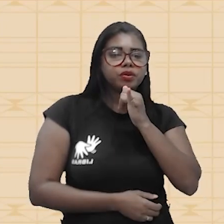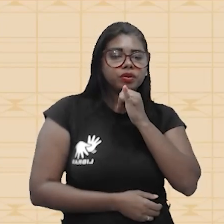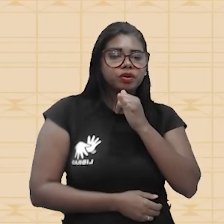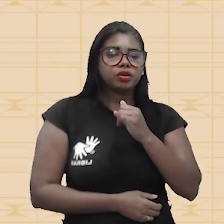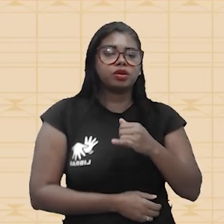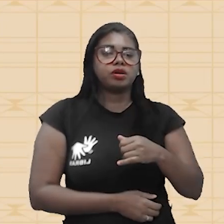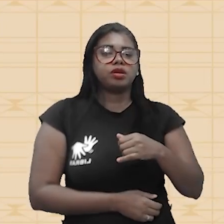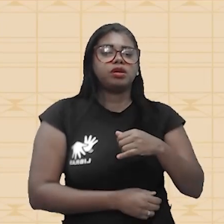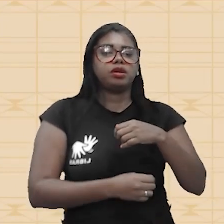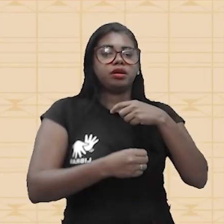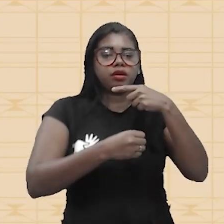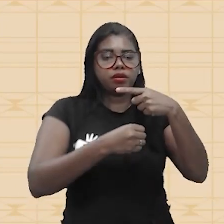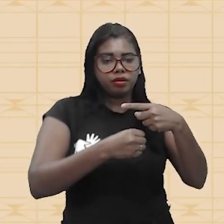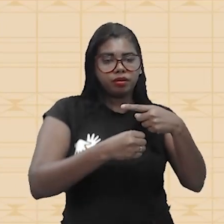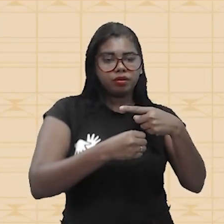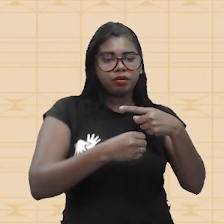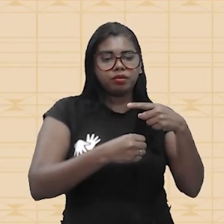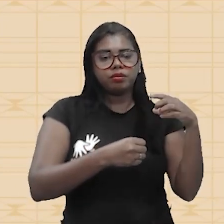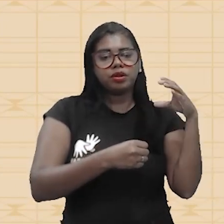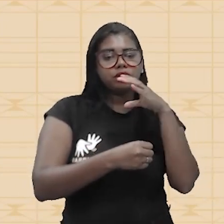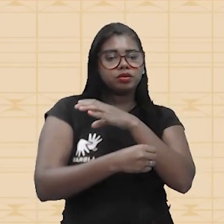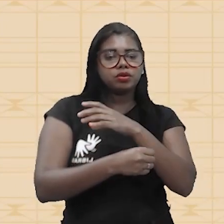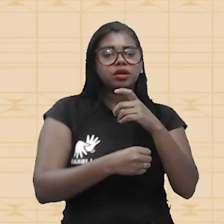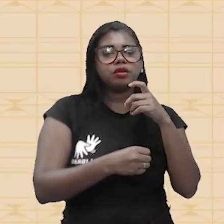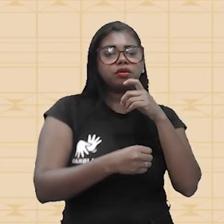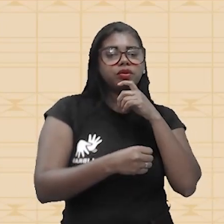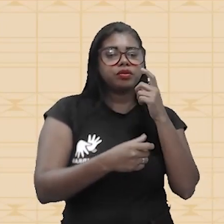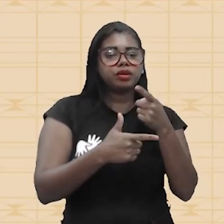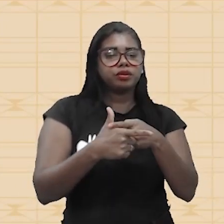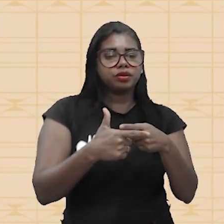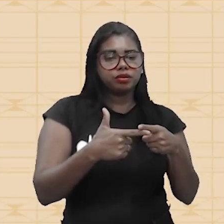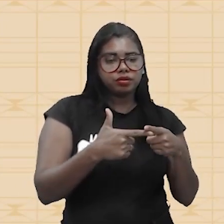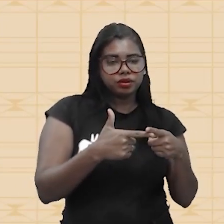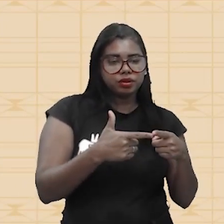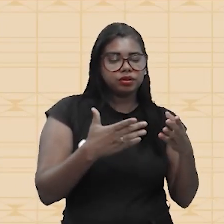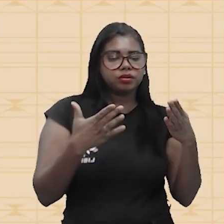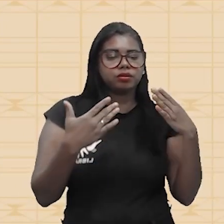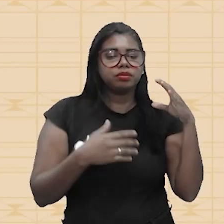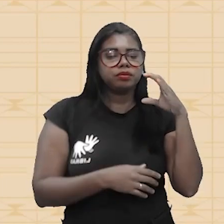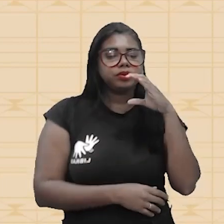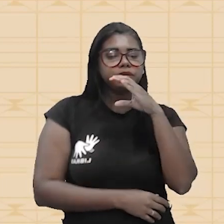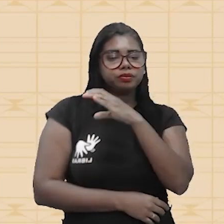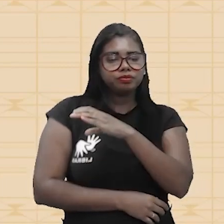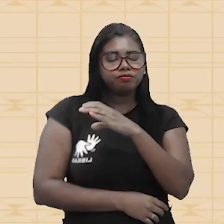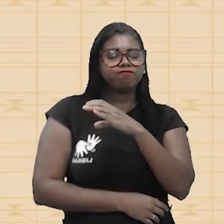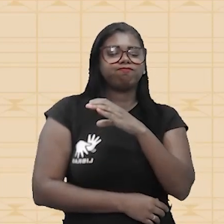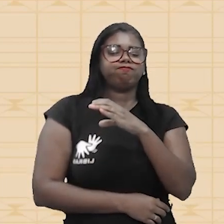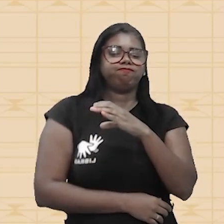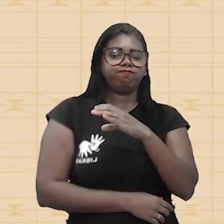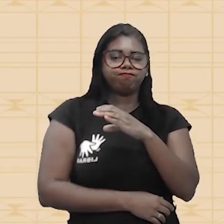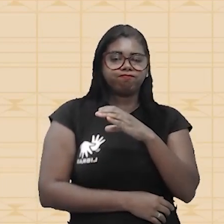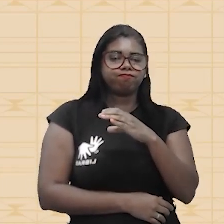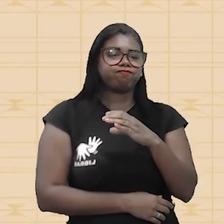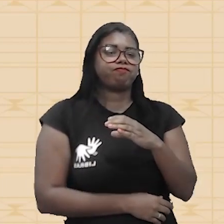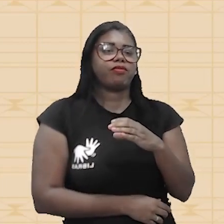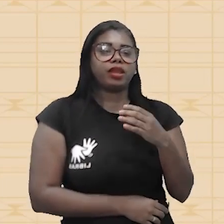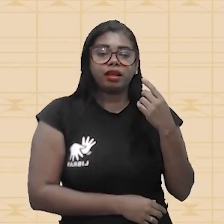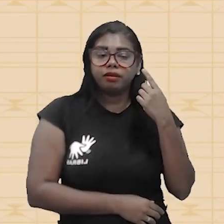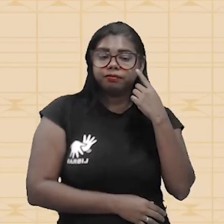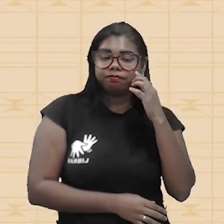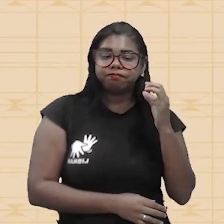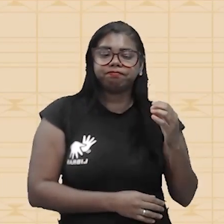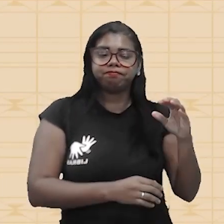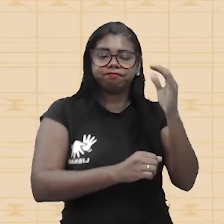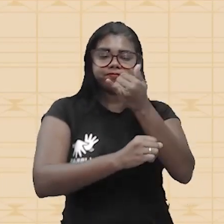frio dividido pelo calor quente. É importante entender que, como o trabalho é cíclico, a energia